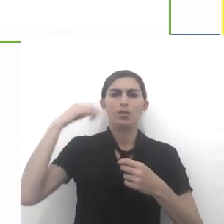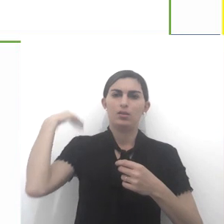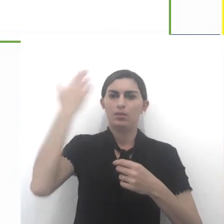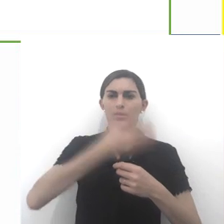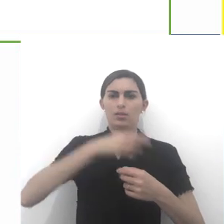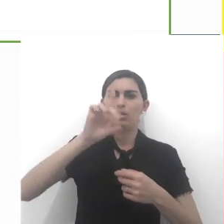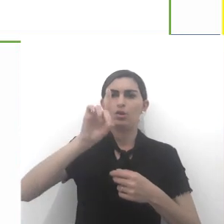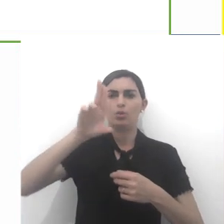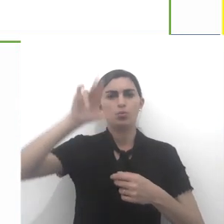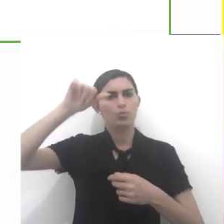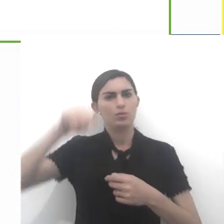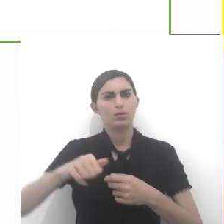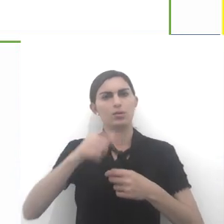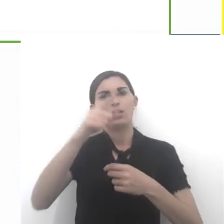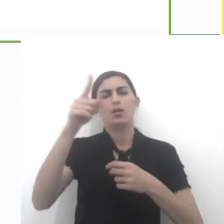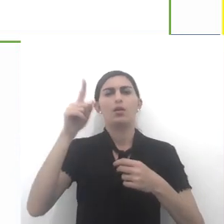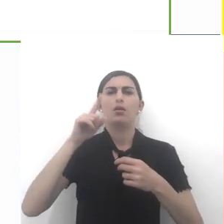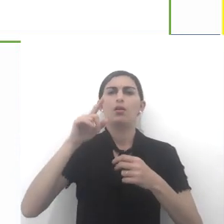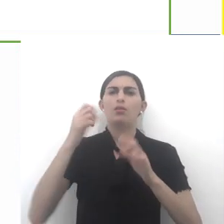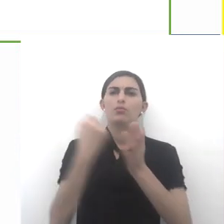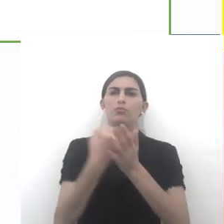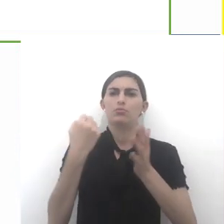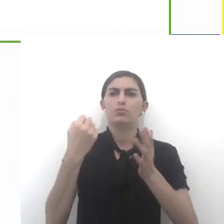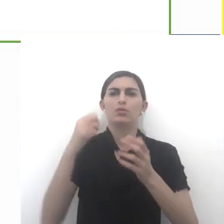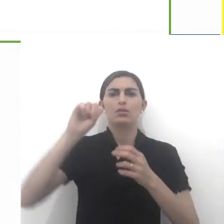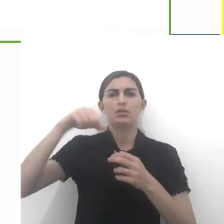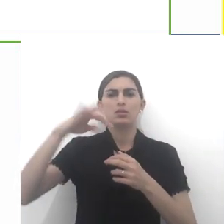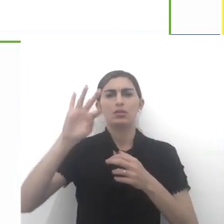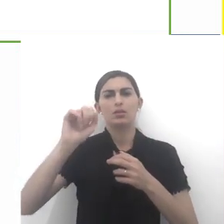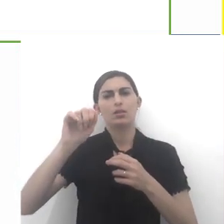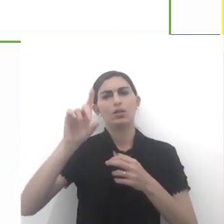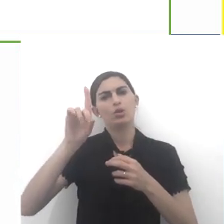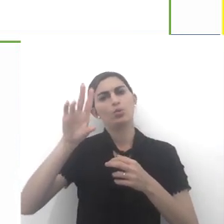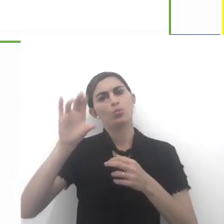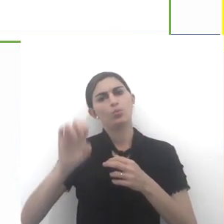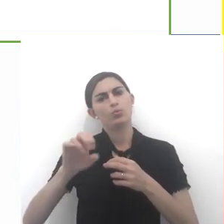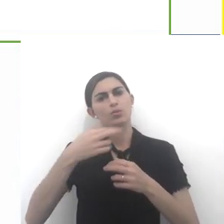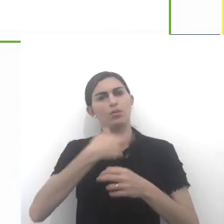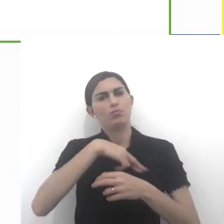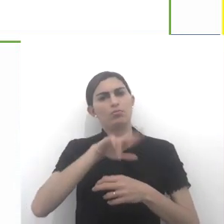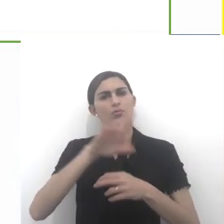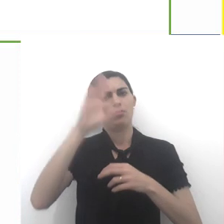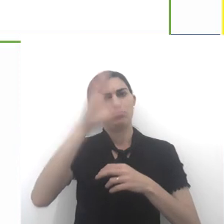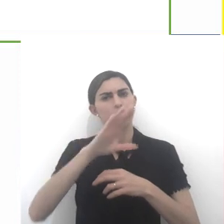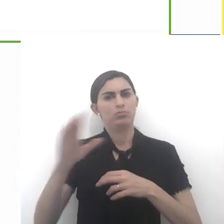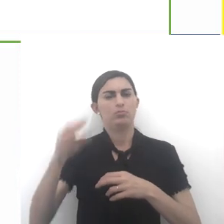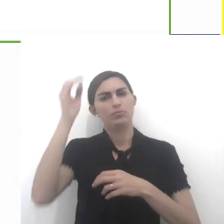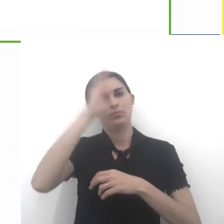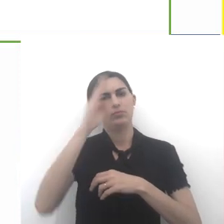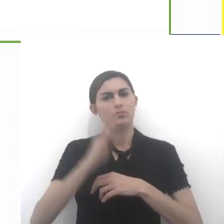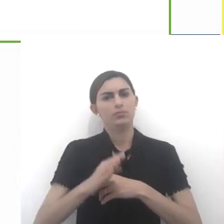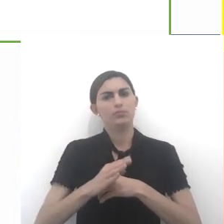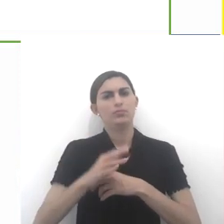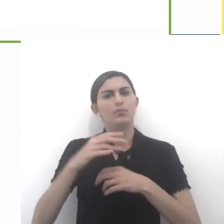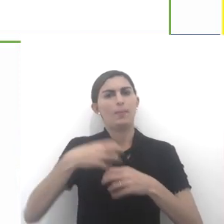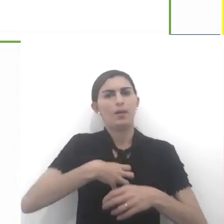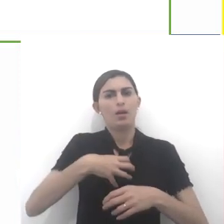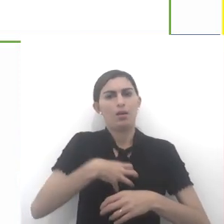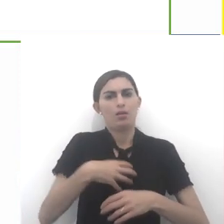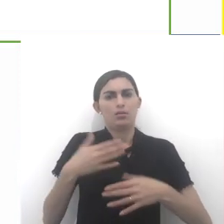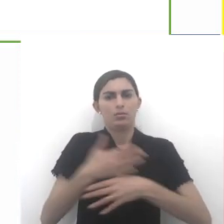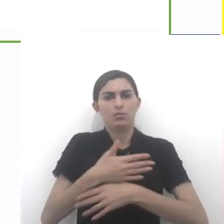como Irmã Dulce, foi canonizada com o título de Santa Dulce dos Pobres, foi uma religiosa católica brasileira